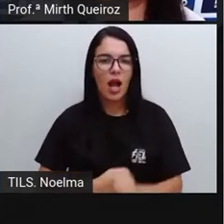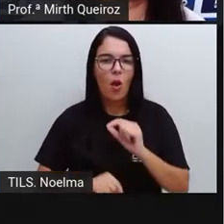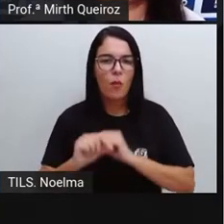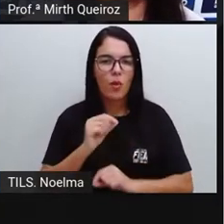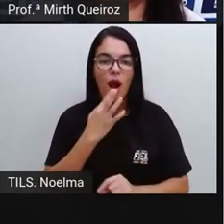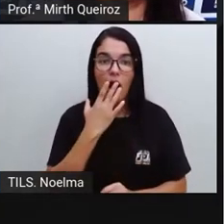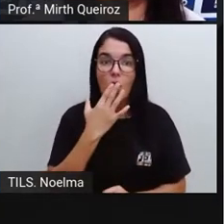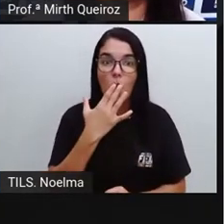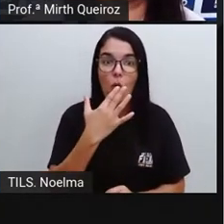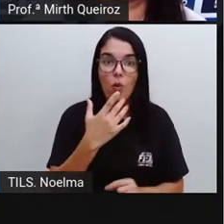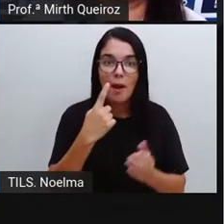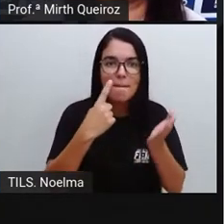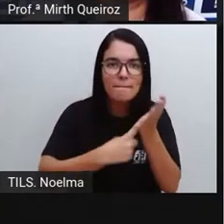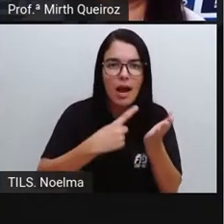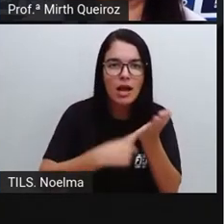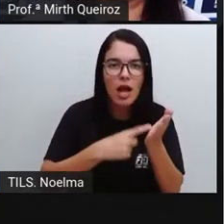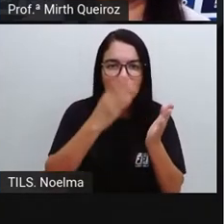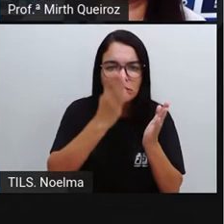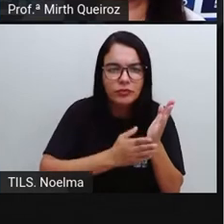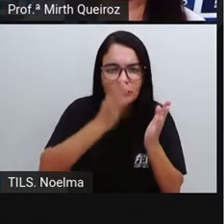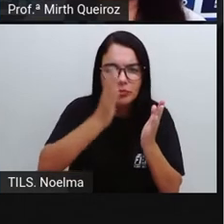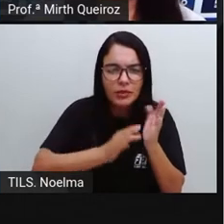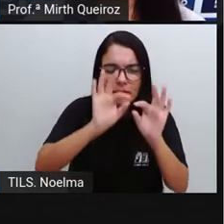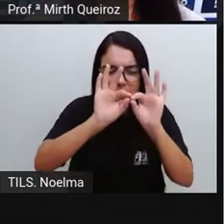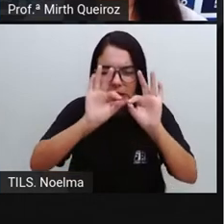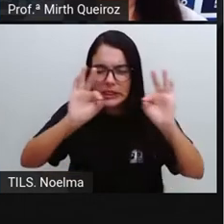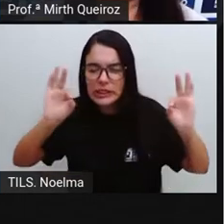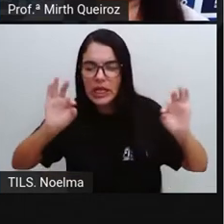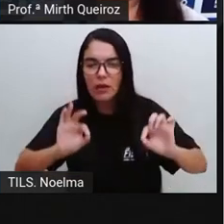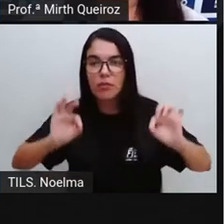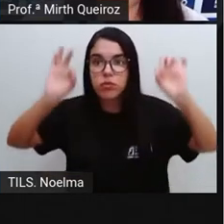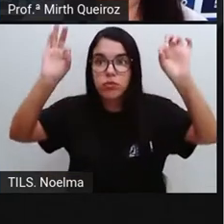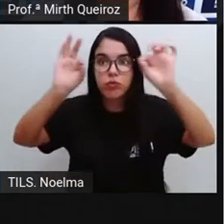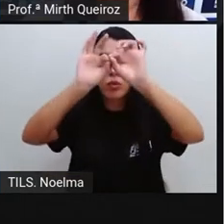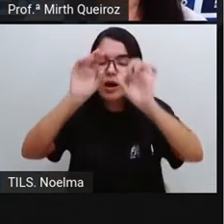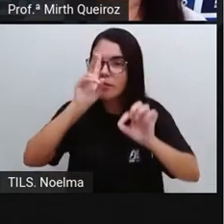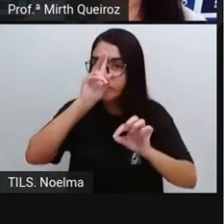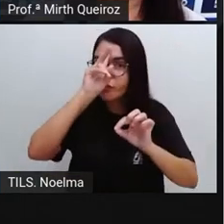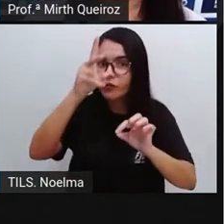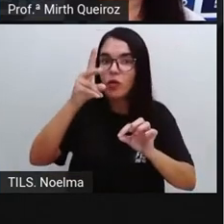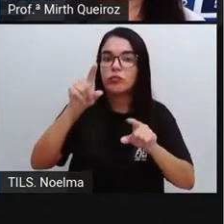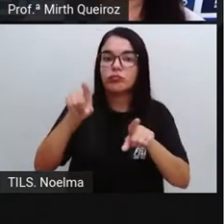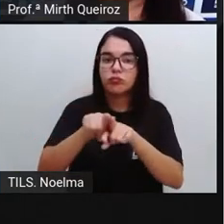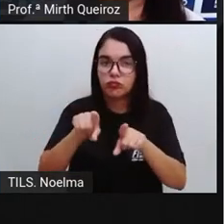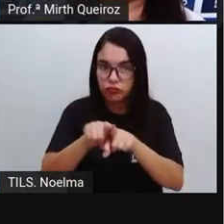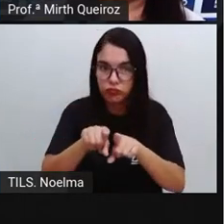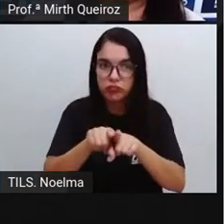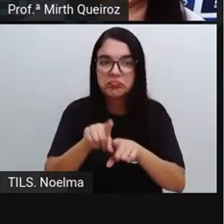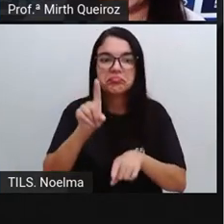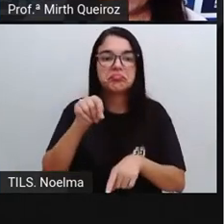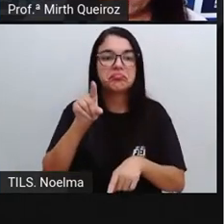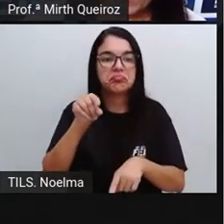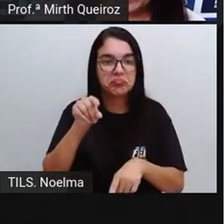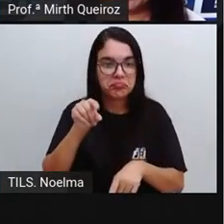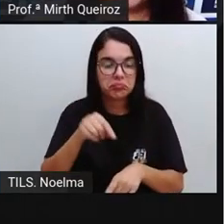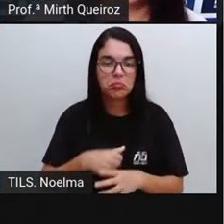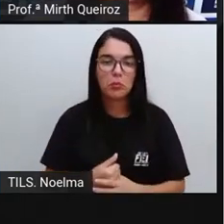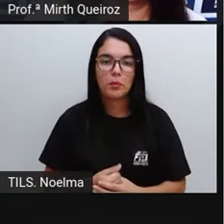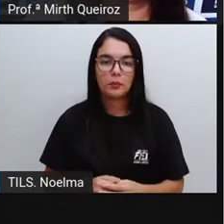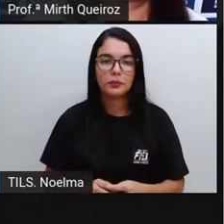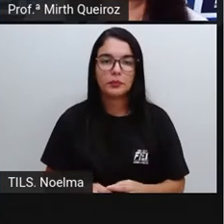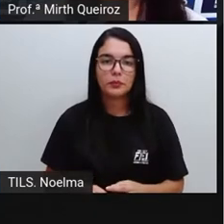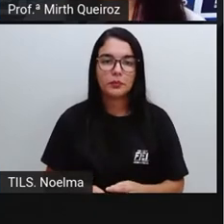cores, a marcação das linhas, vai ter contorno, a presença forte dos contornos nas obras de Romero